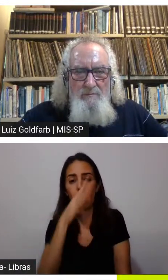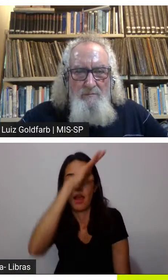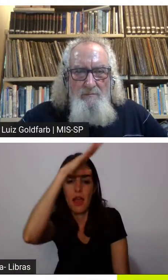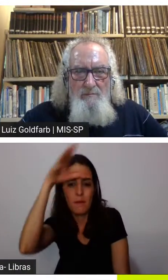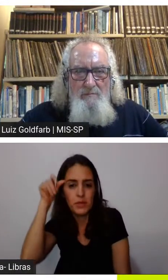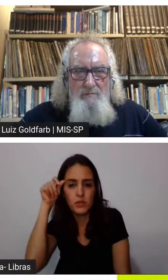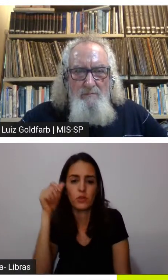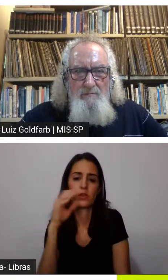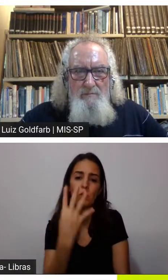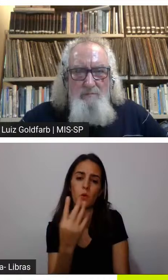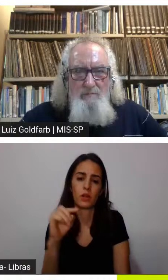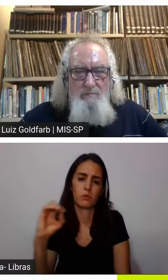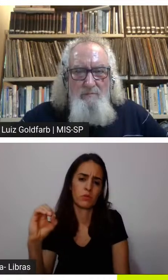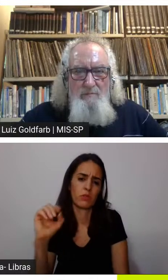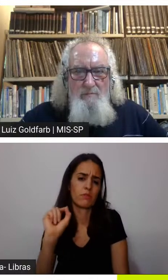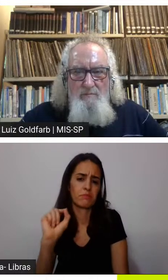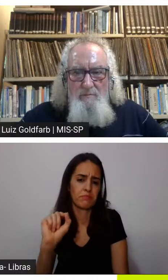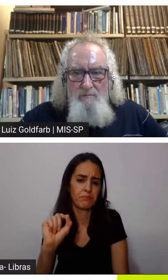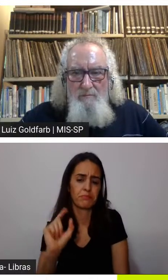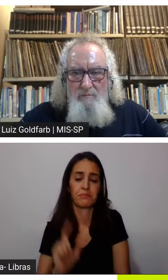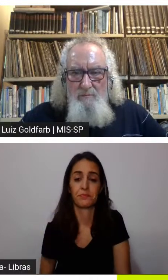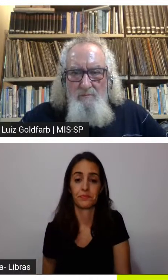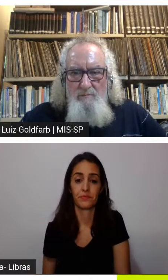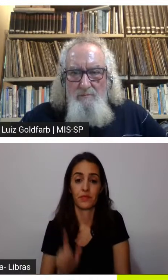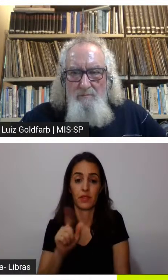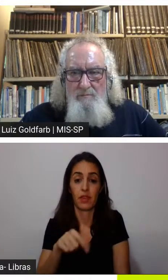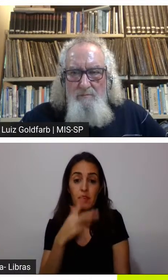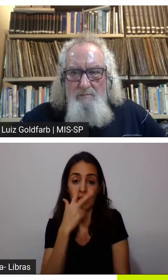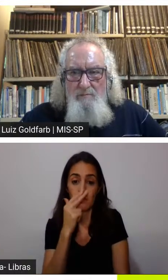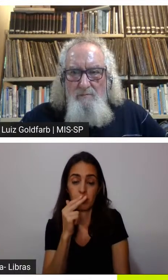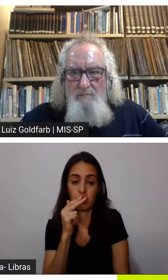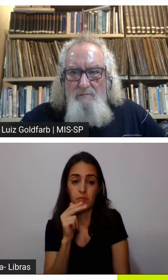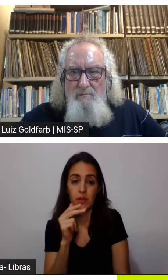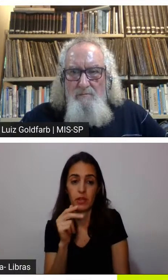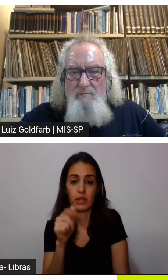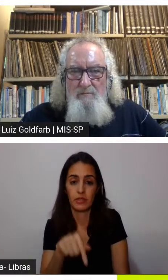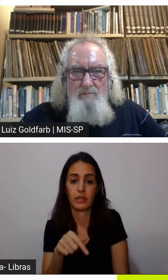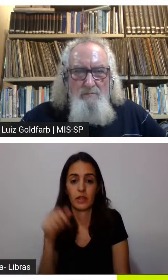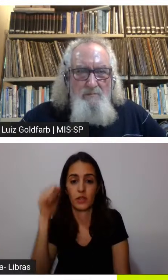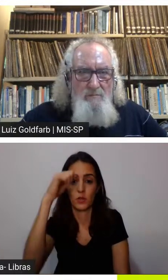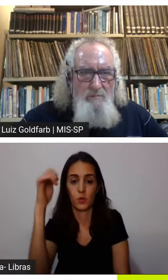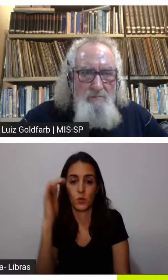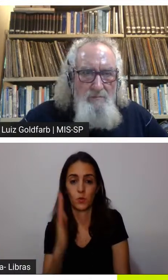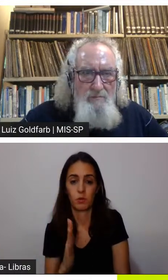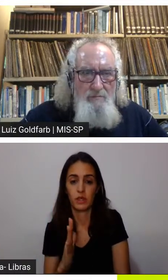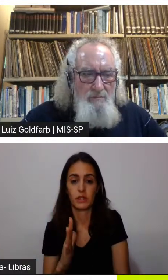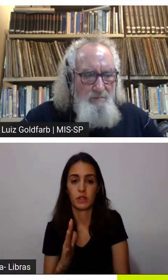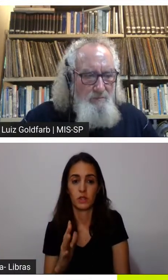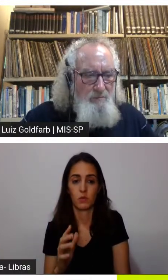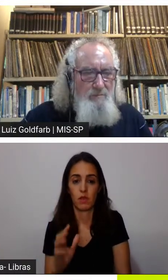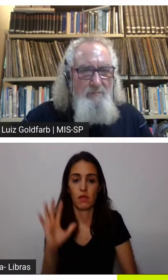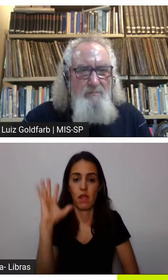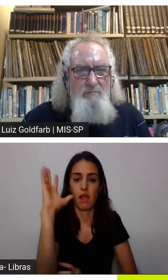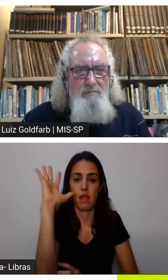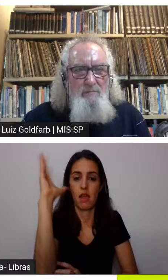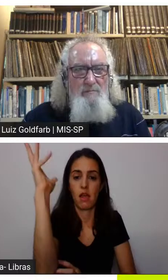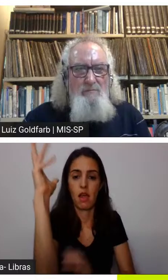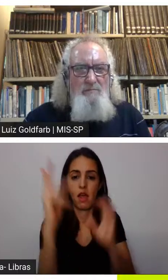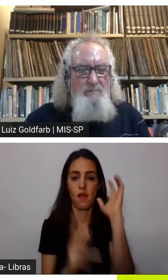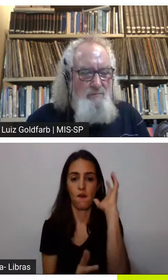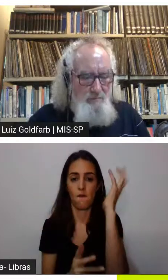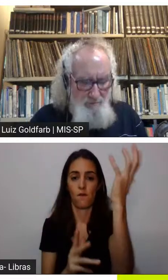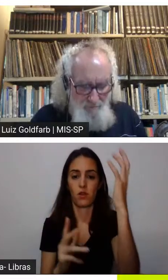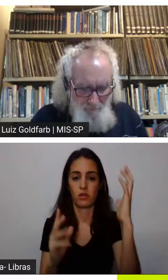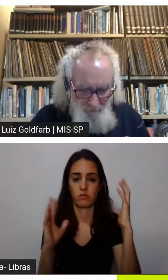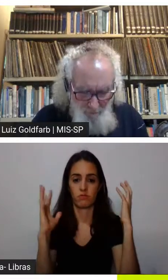descreve essa Amazônia 4.0 como um hub como se fosse o Silicon Valley do Brasil só que é com a floresta em pé né é partir da